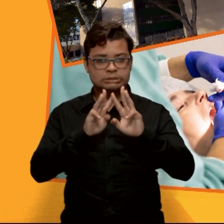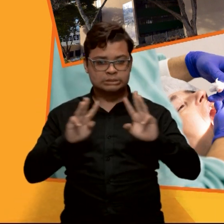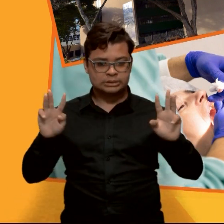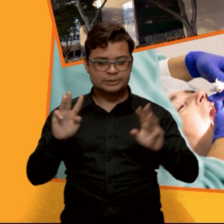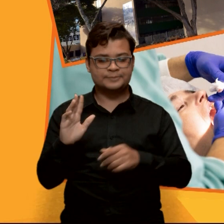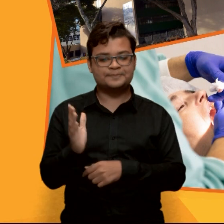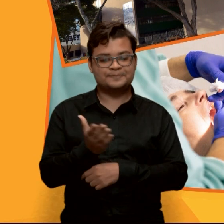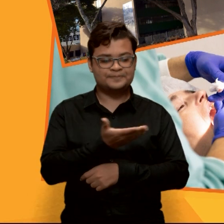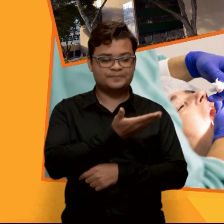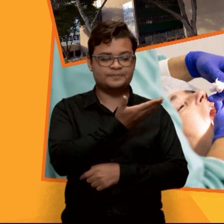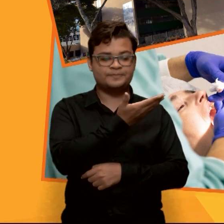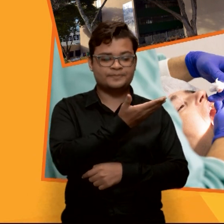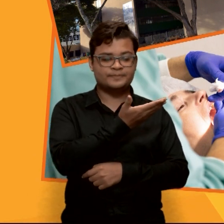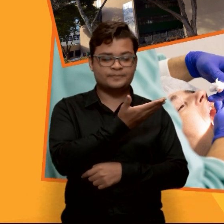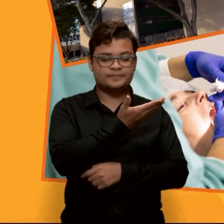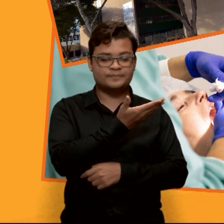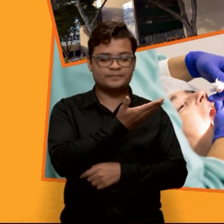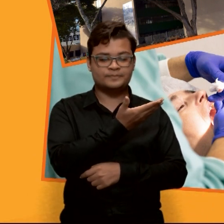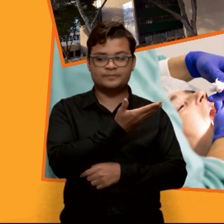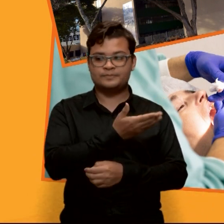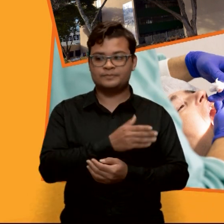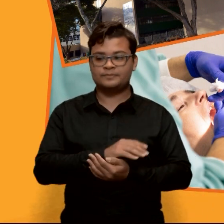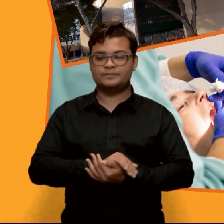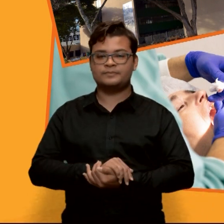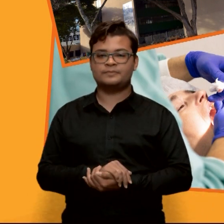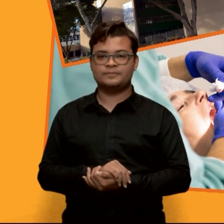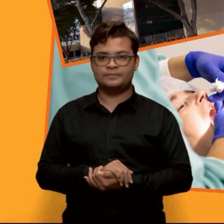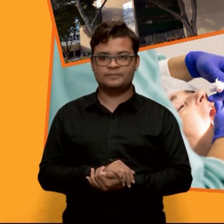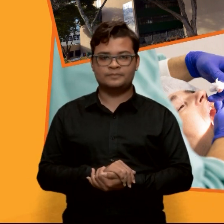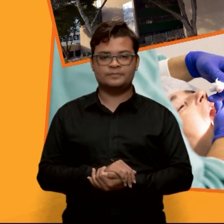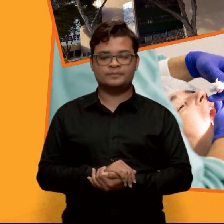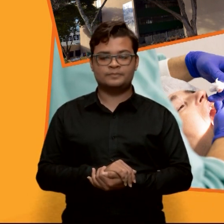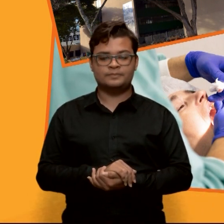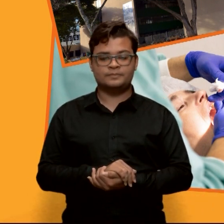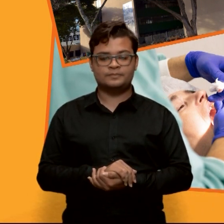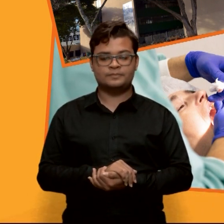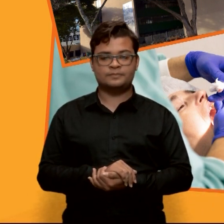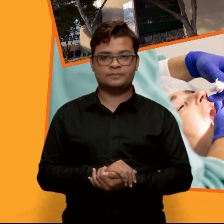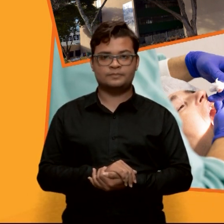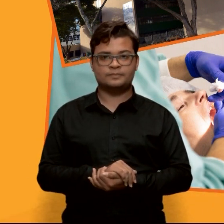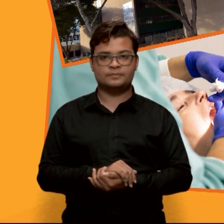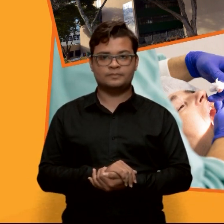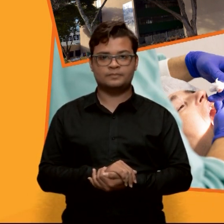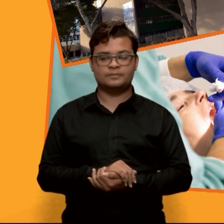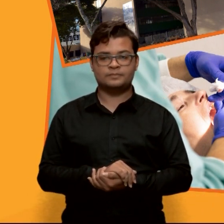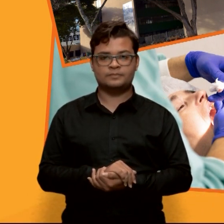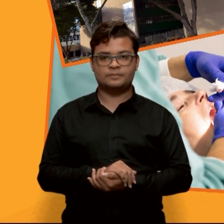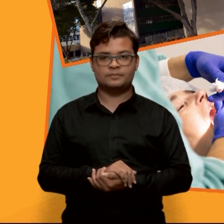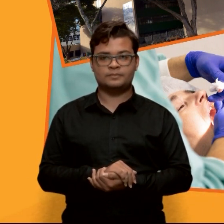ou pelo site da Faculdade de Odontologia, odonto.ufg.br.